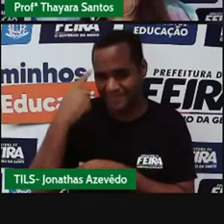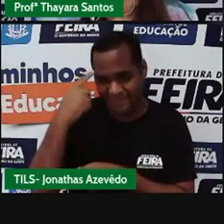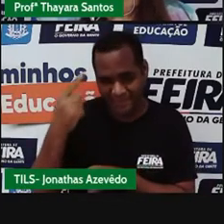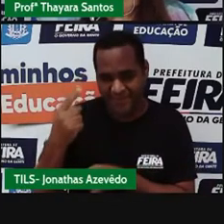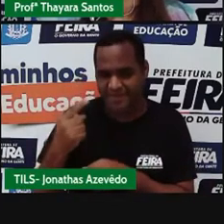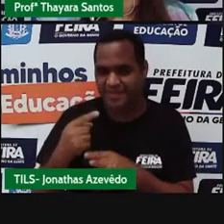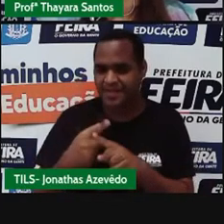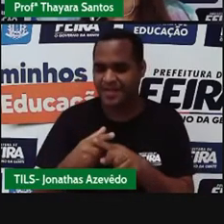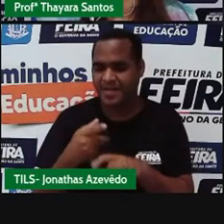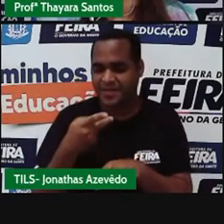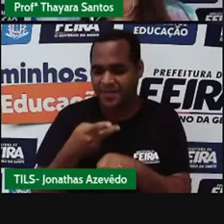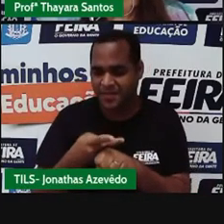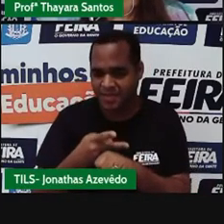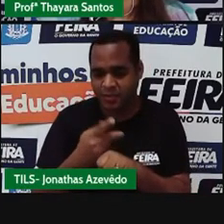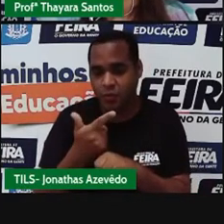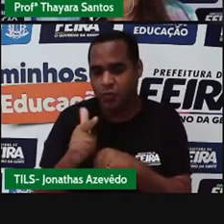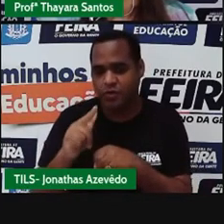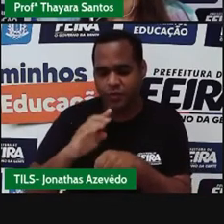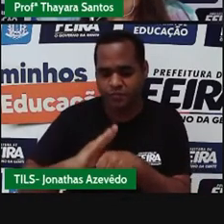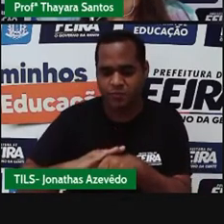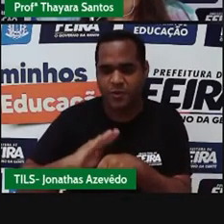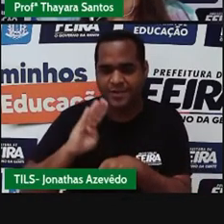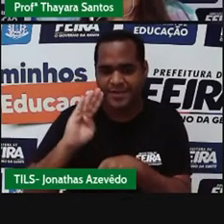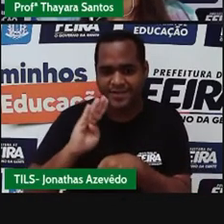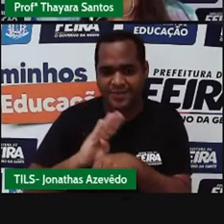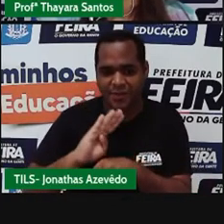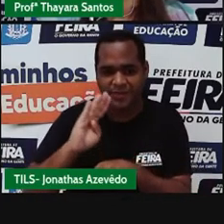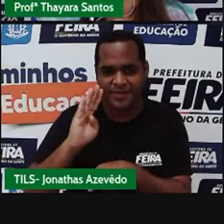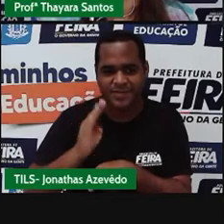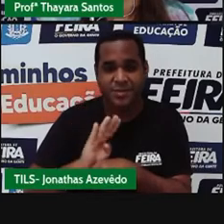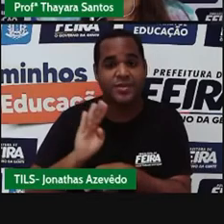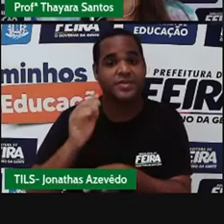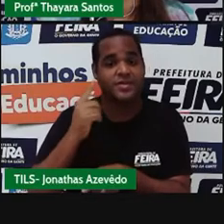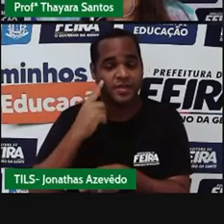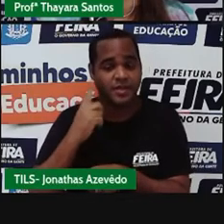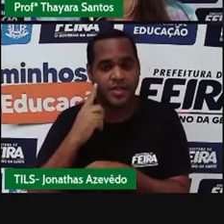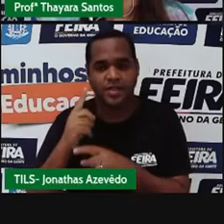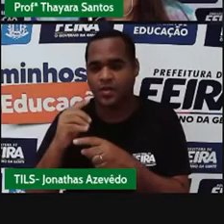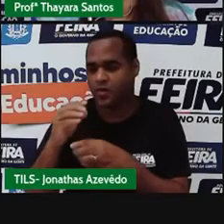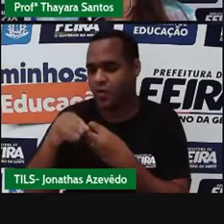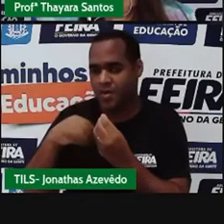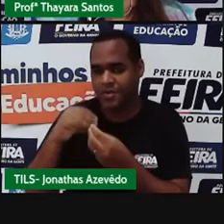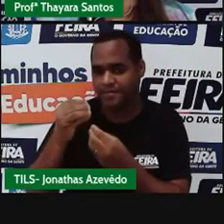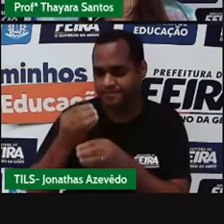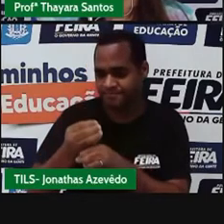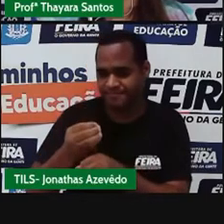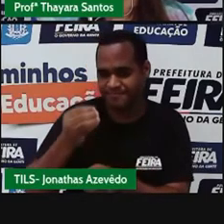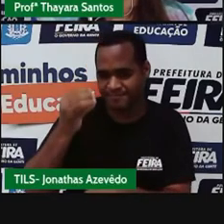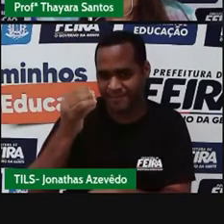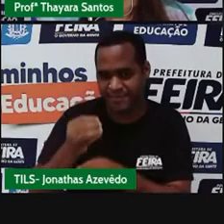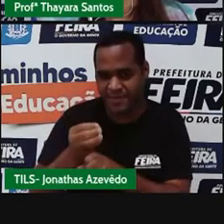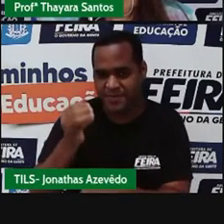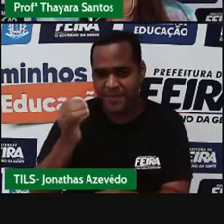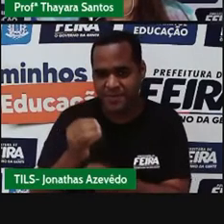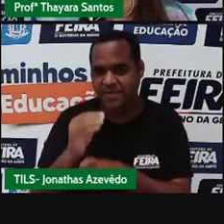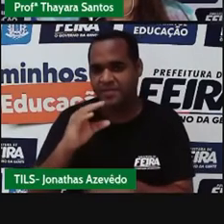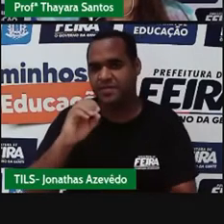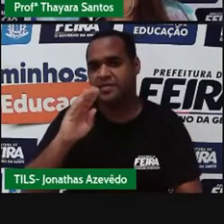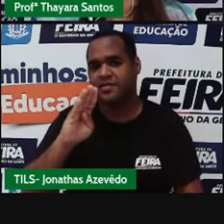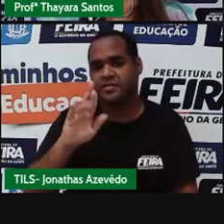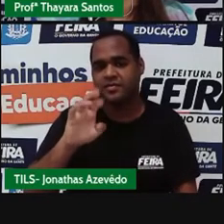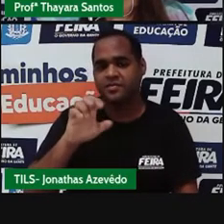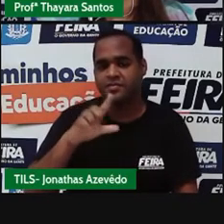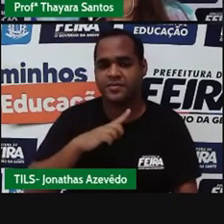que é uma mistura contendo dois metais, o cobre, em maior quantidade, e um outro metal